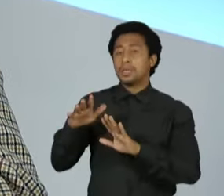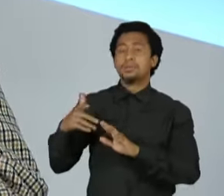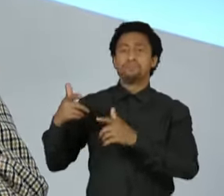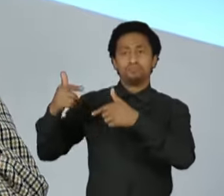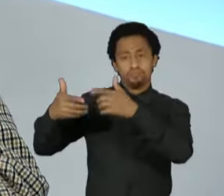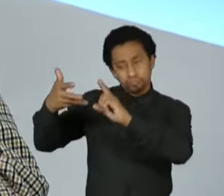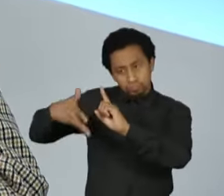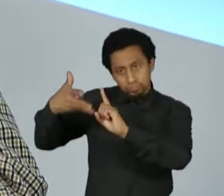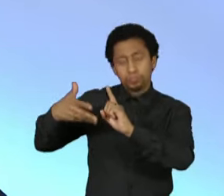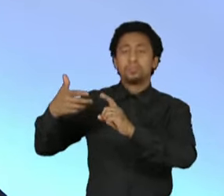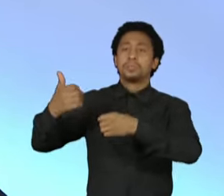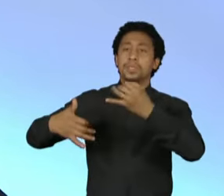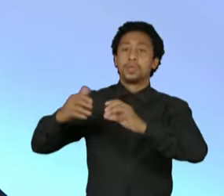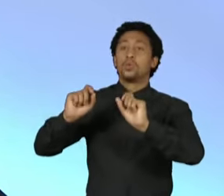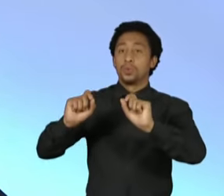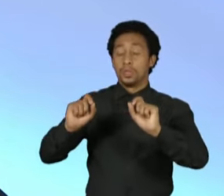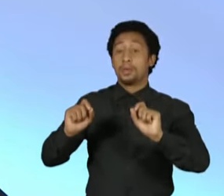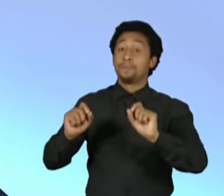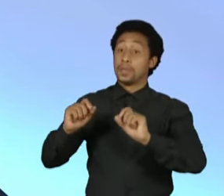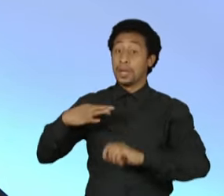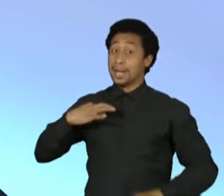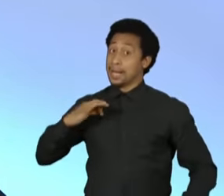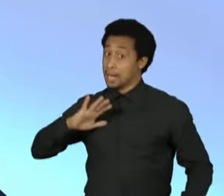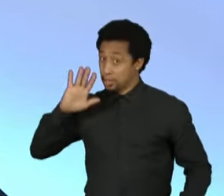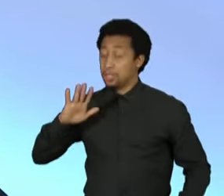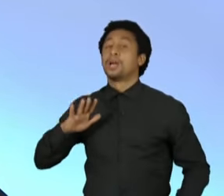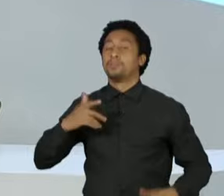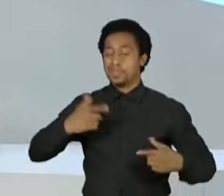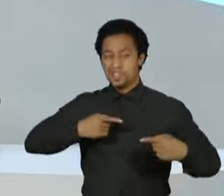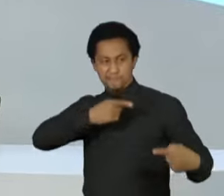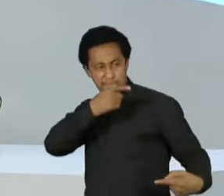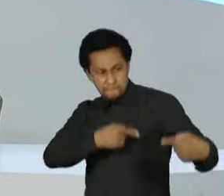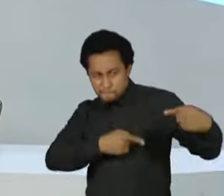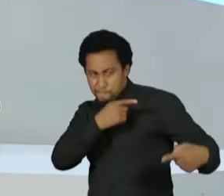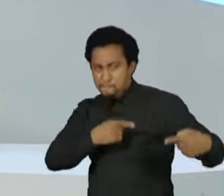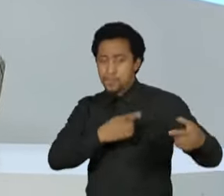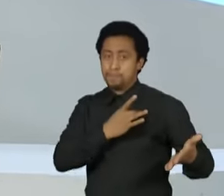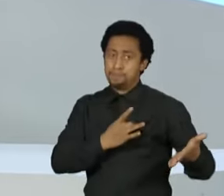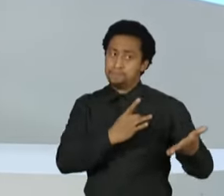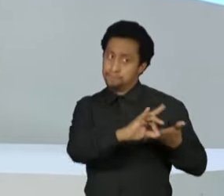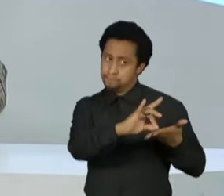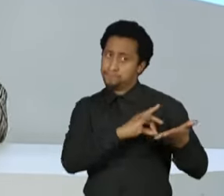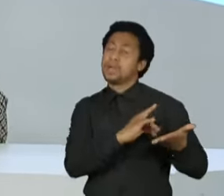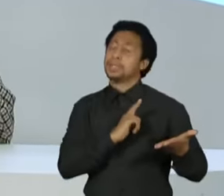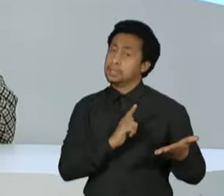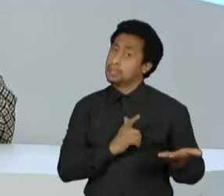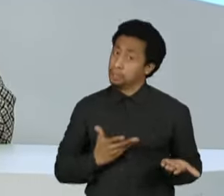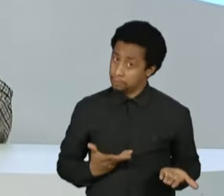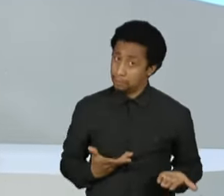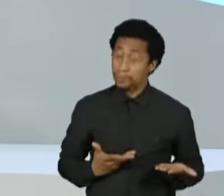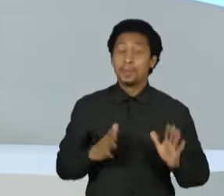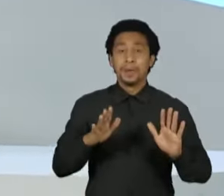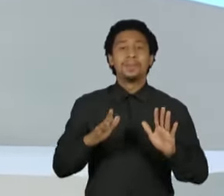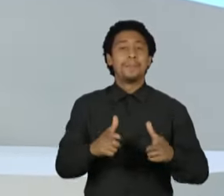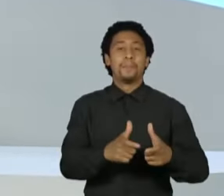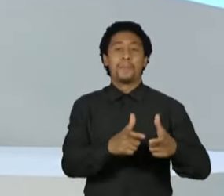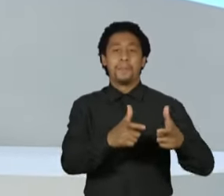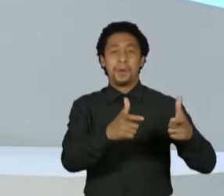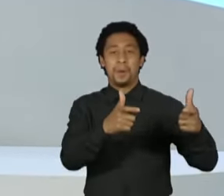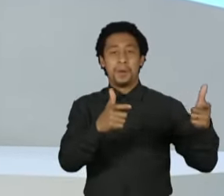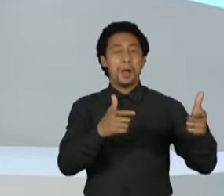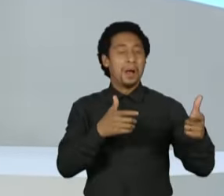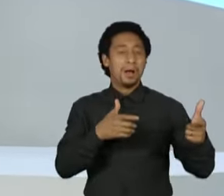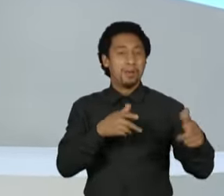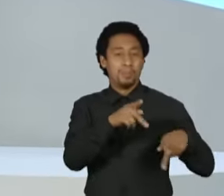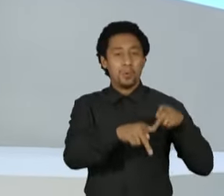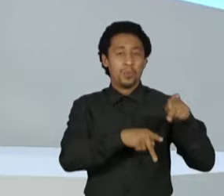tão pouca participação negra, tão pouco diverso como é o nosso Congresso, as opções diante de uma política tão embranquecida e a pouca participação